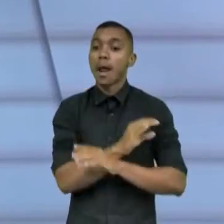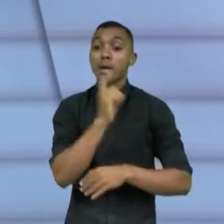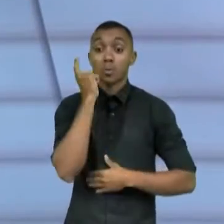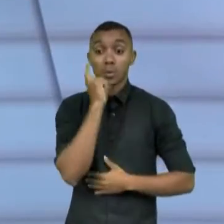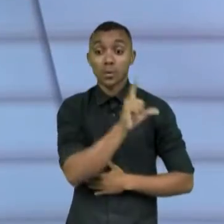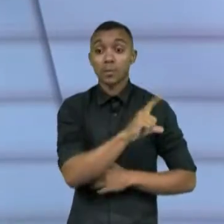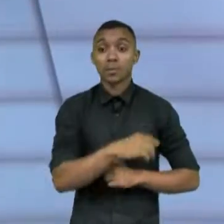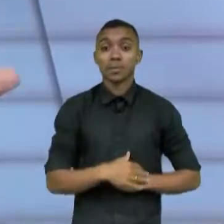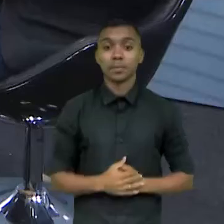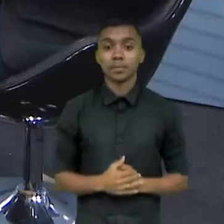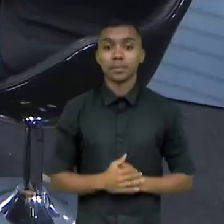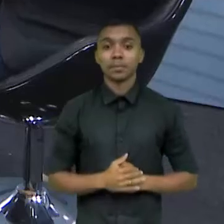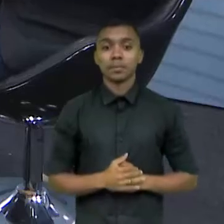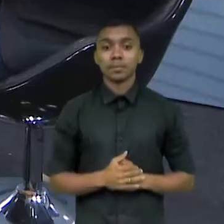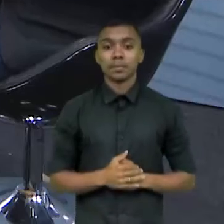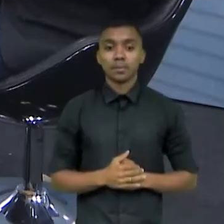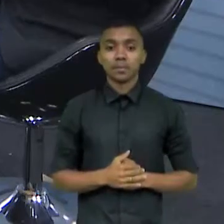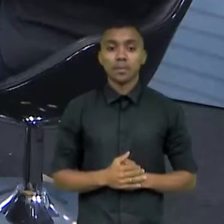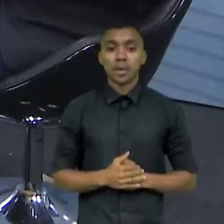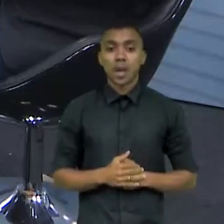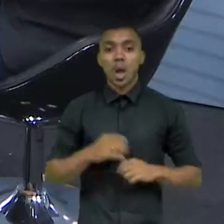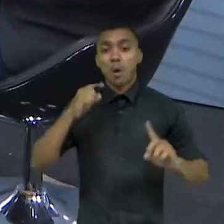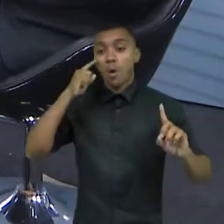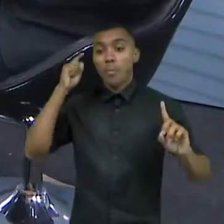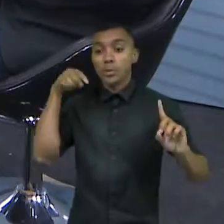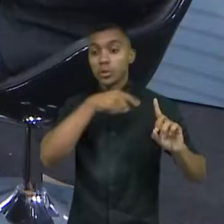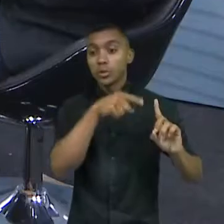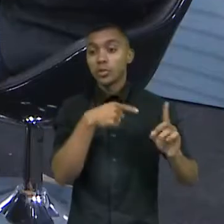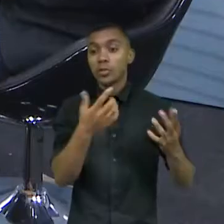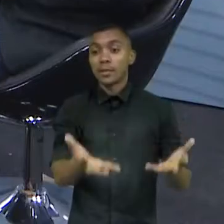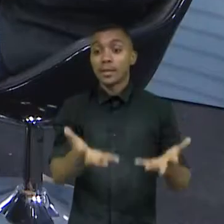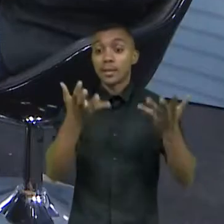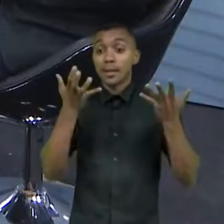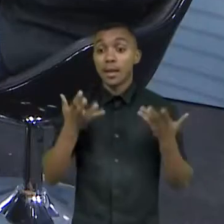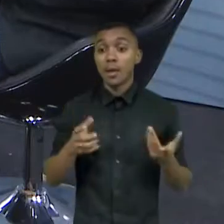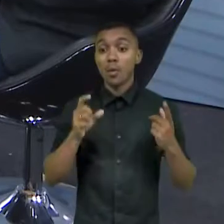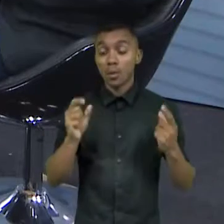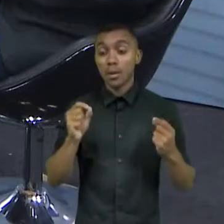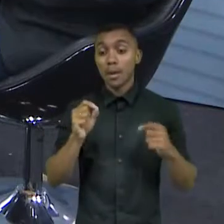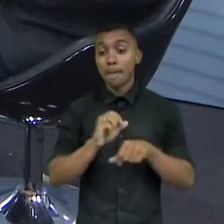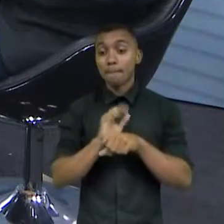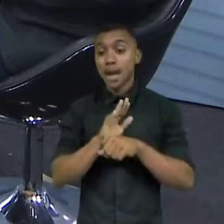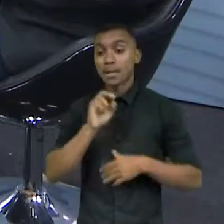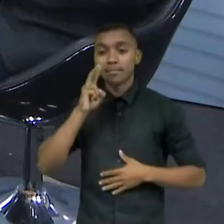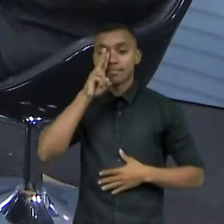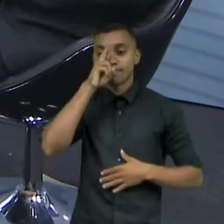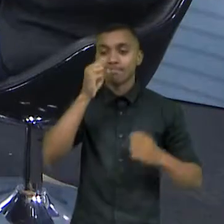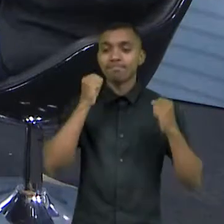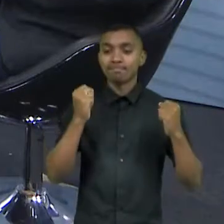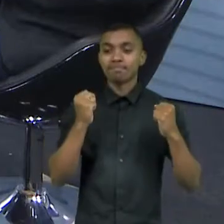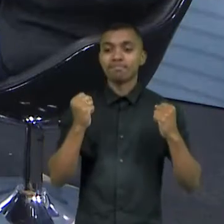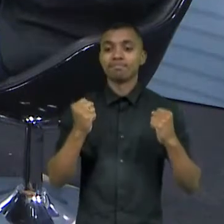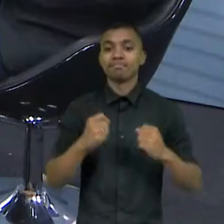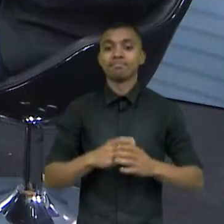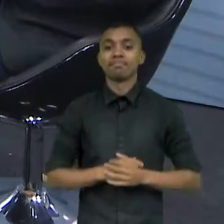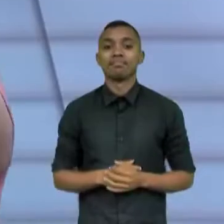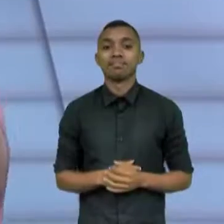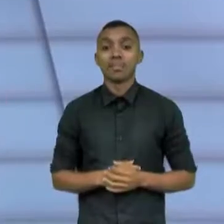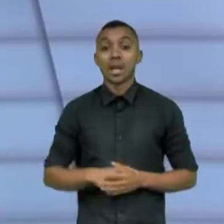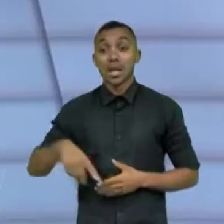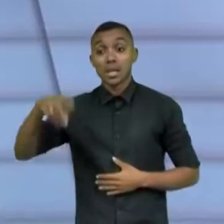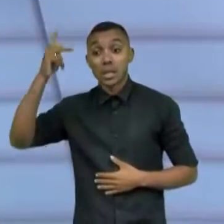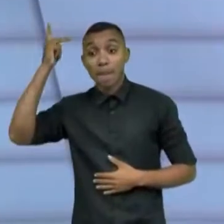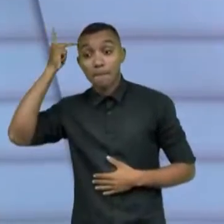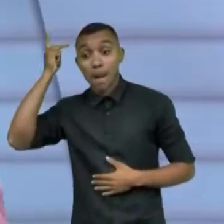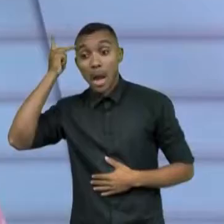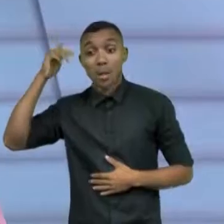tudo vai para lá, né. E o objetivo todo da coalizão é justamente fortalecer fora do eixo Rio-São Paulo, né, onde